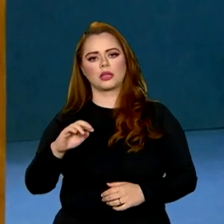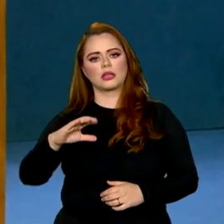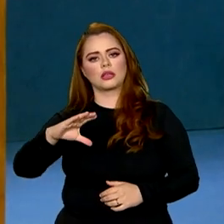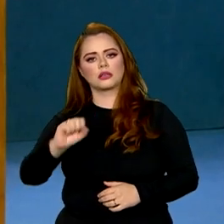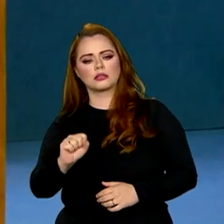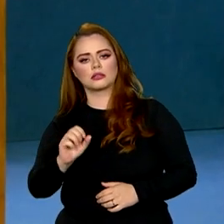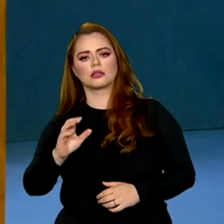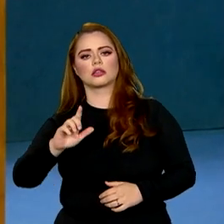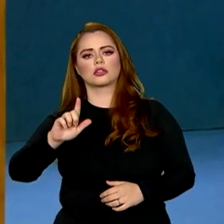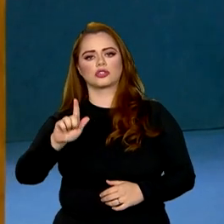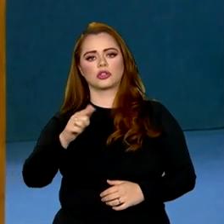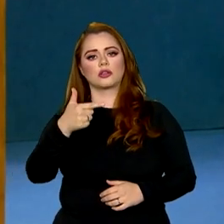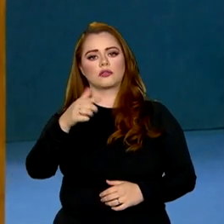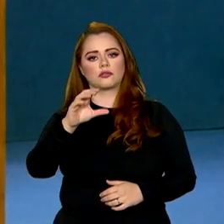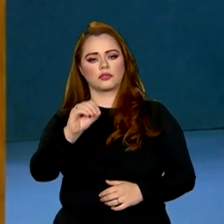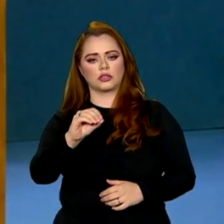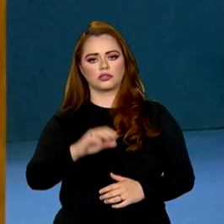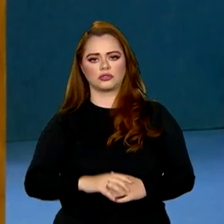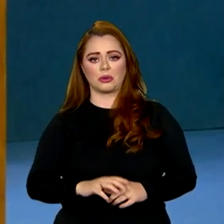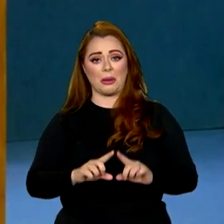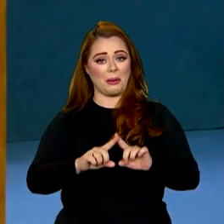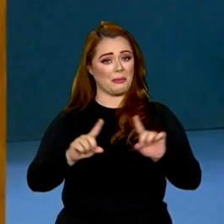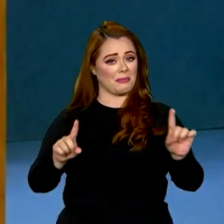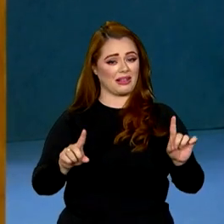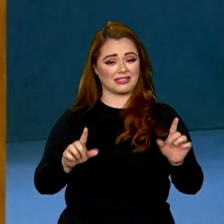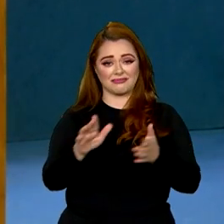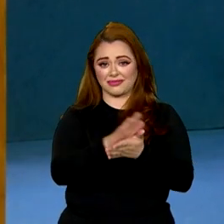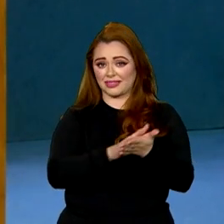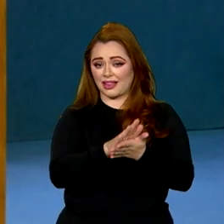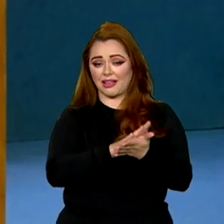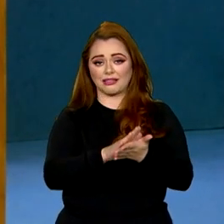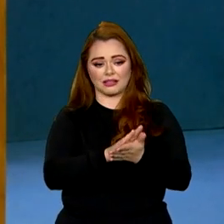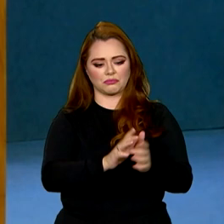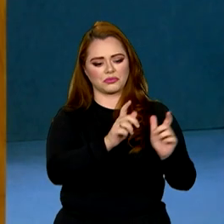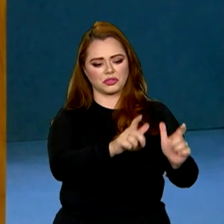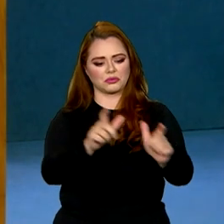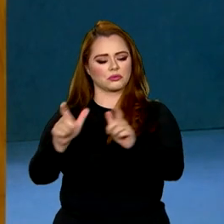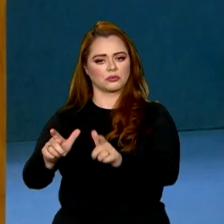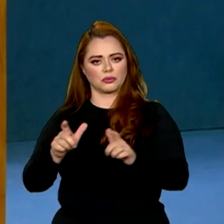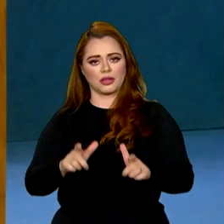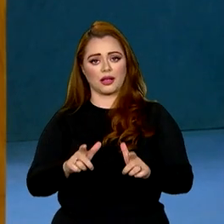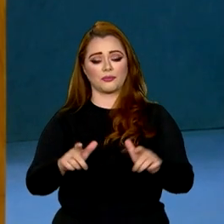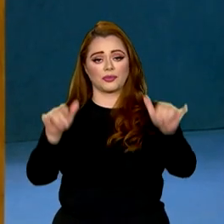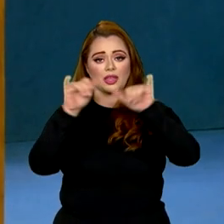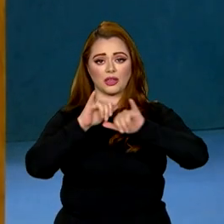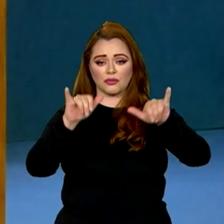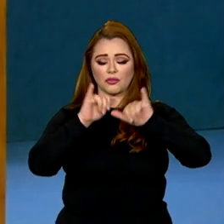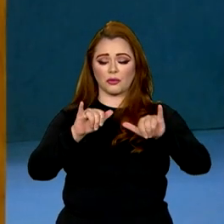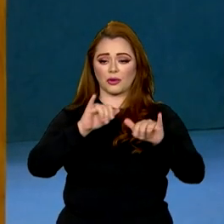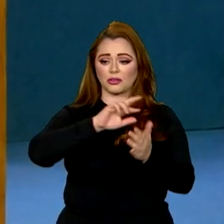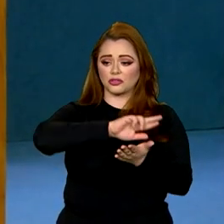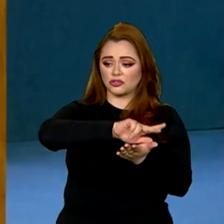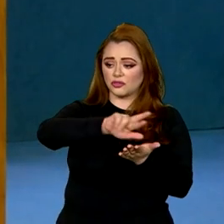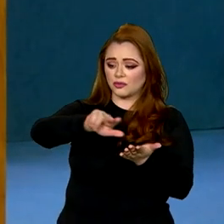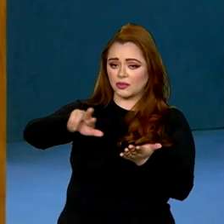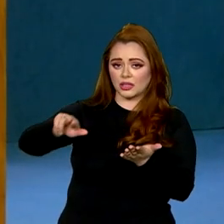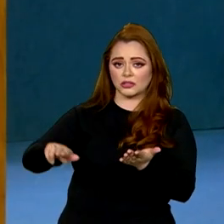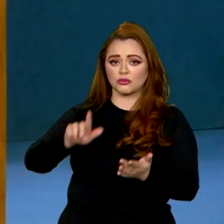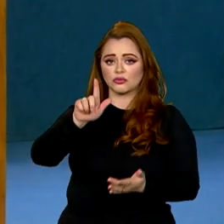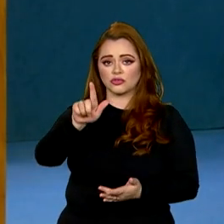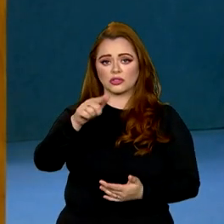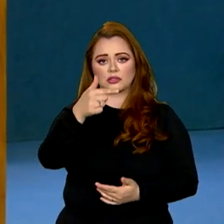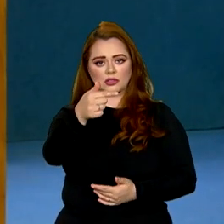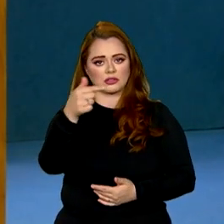Mas nenhum desses espaços conta com a abrangência e a diversidade do G77.